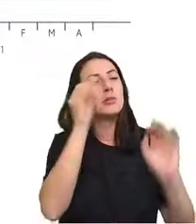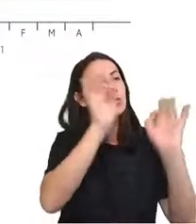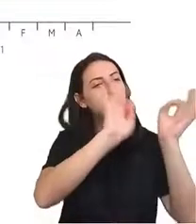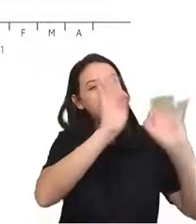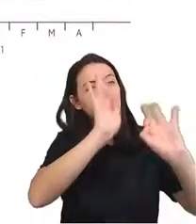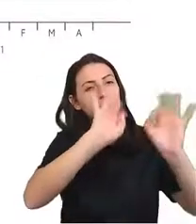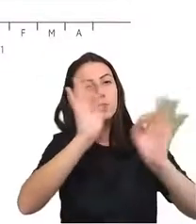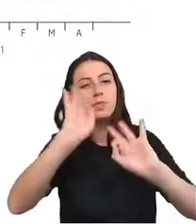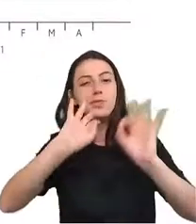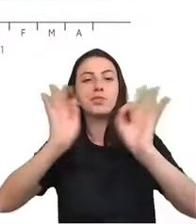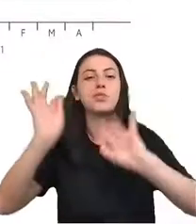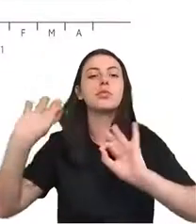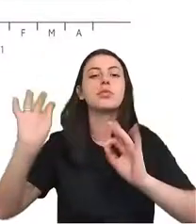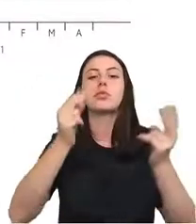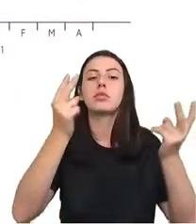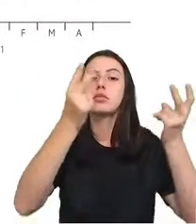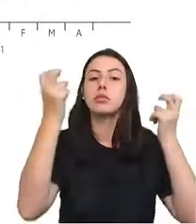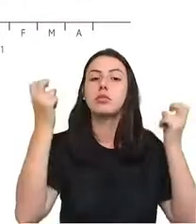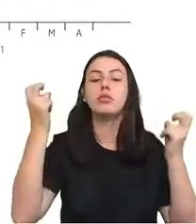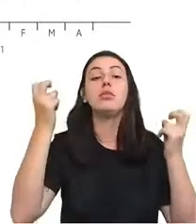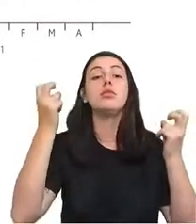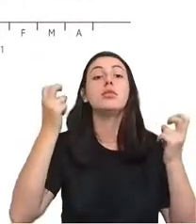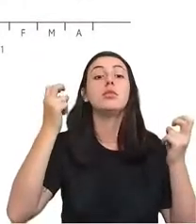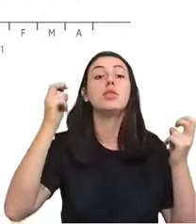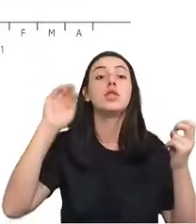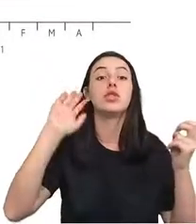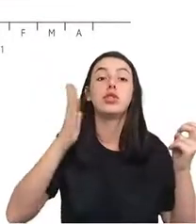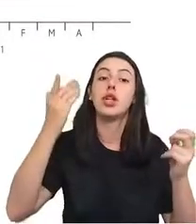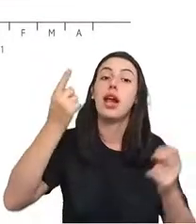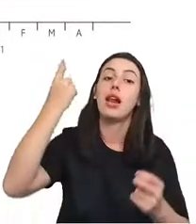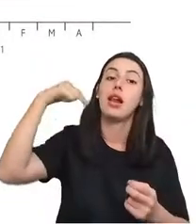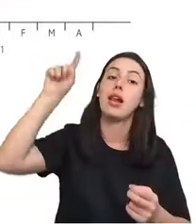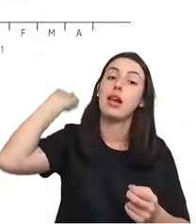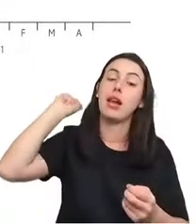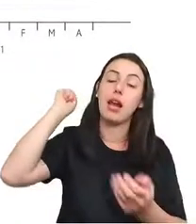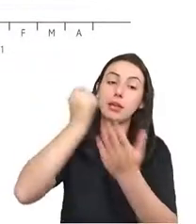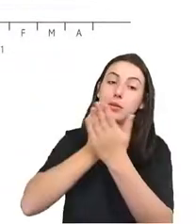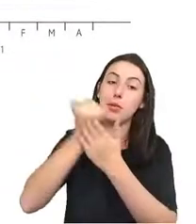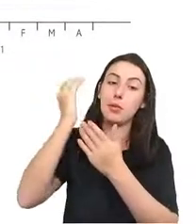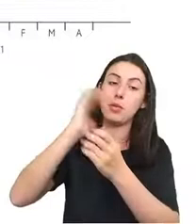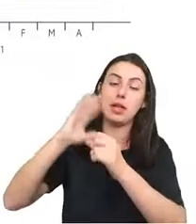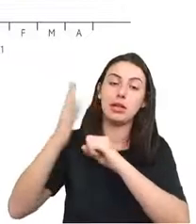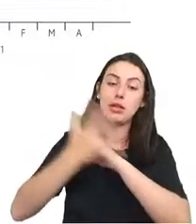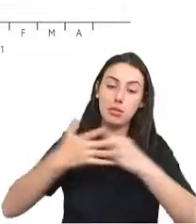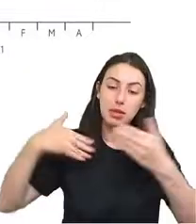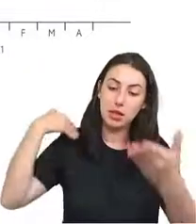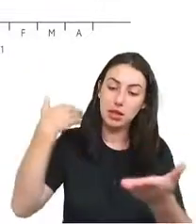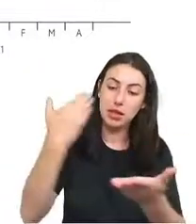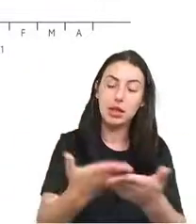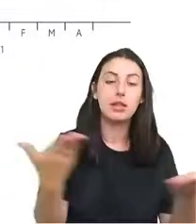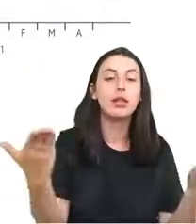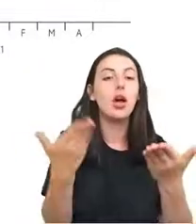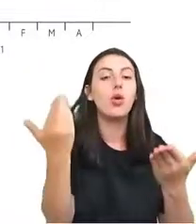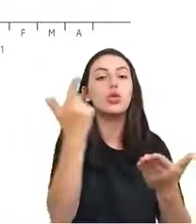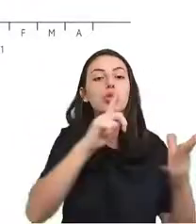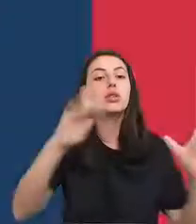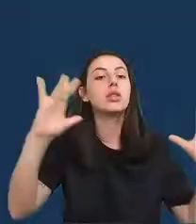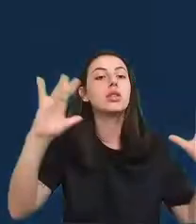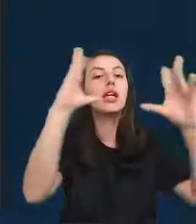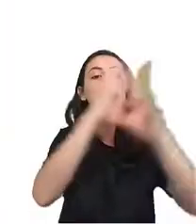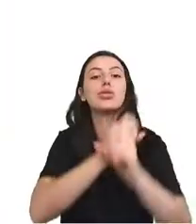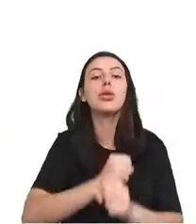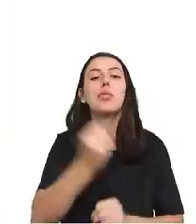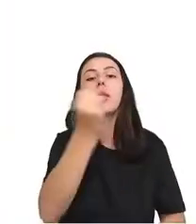pandemia. E tivemos uma noção geral do número de mortes total resultante da pandemia no país ou em qualquer região